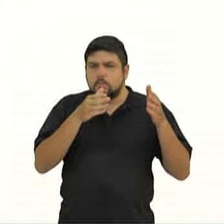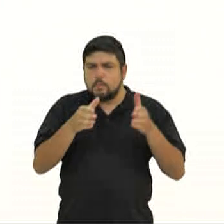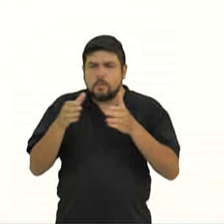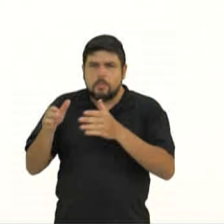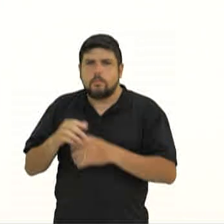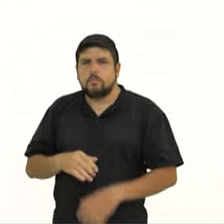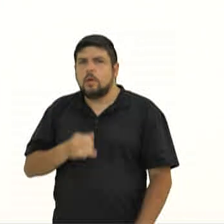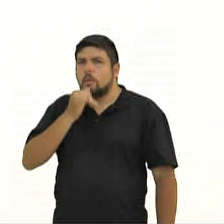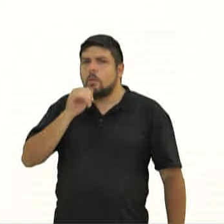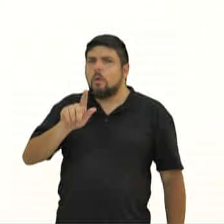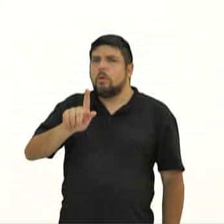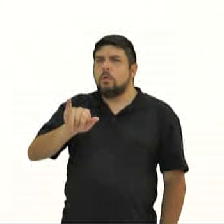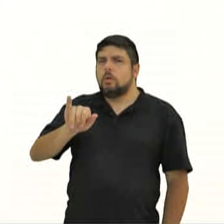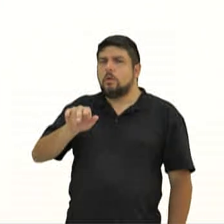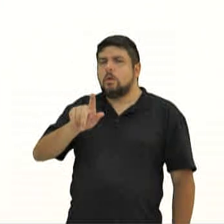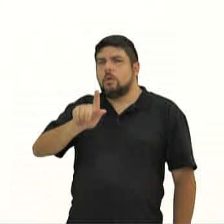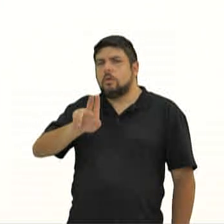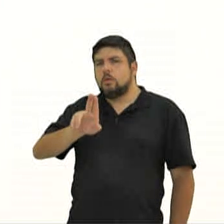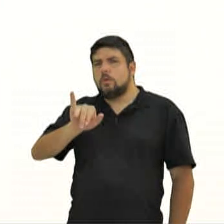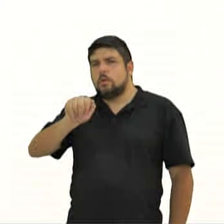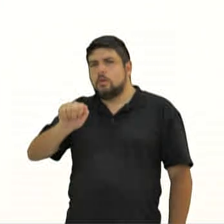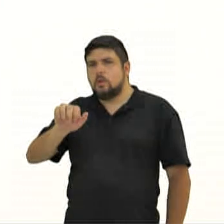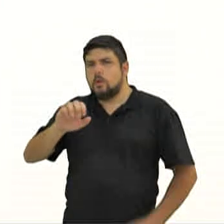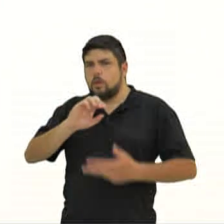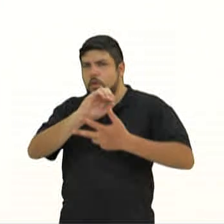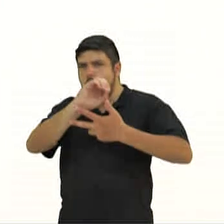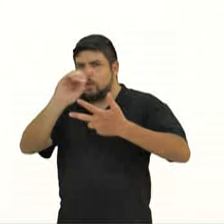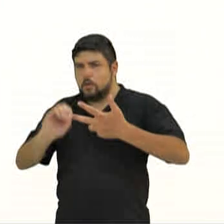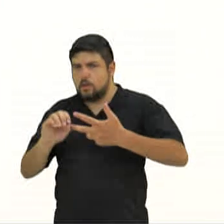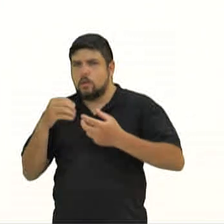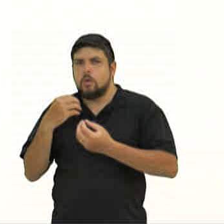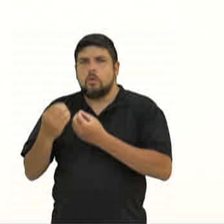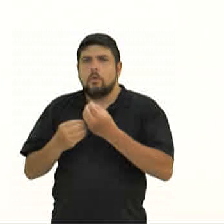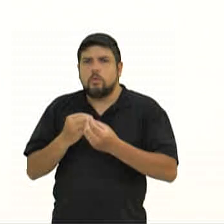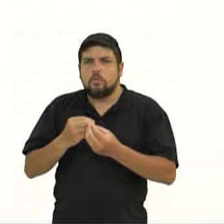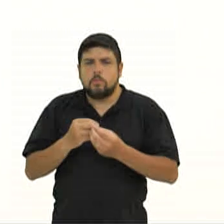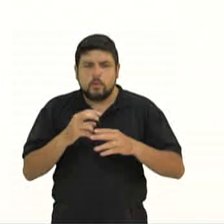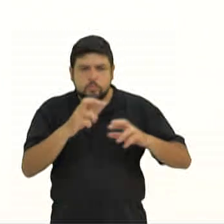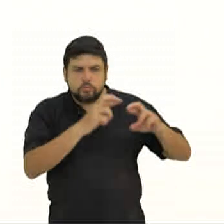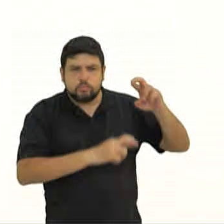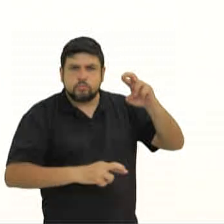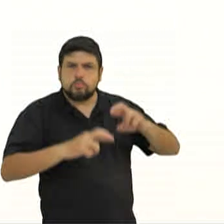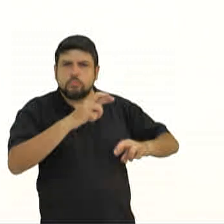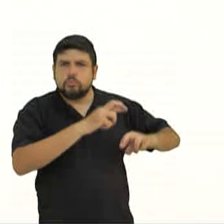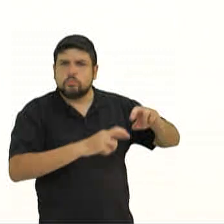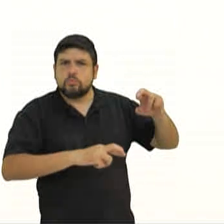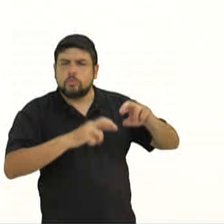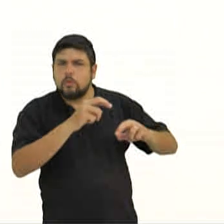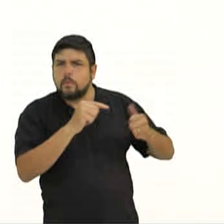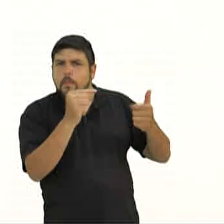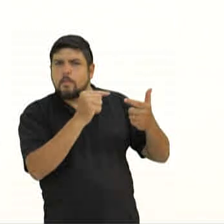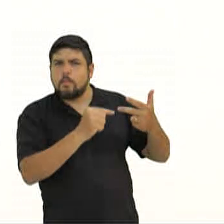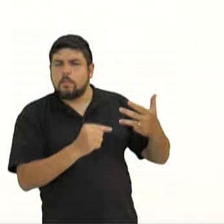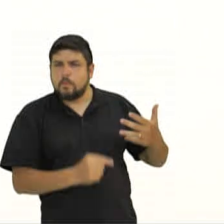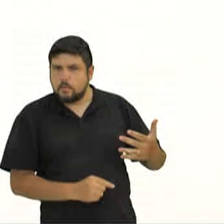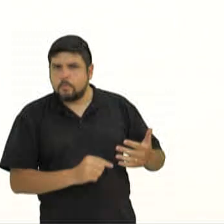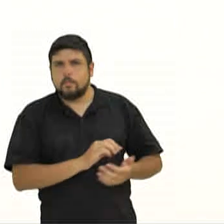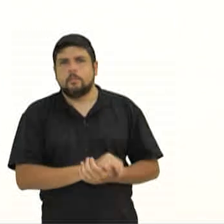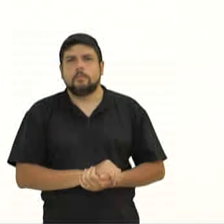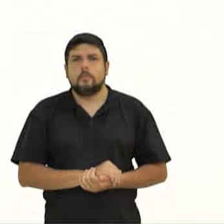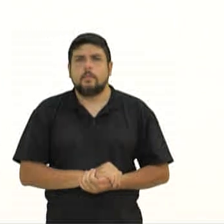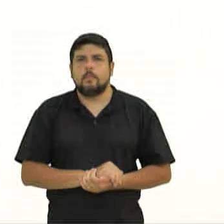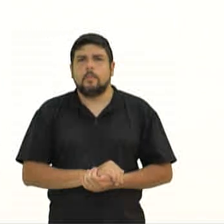por exemplo, é possível encontrar um teste vocacional completo, que avalia quatro detalhes importantes antes de trazer um resultado.